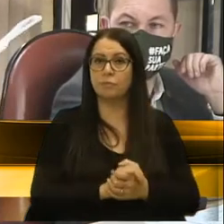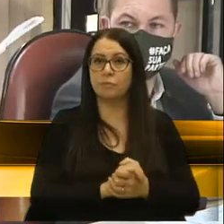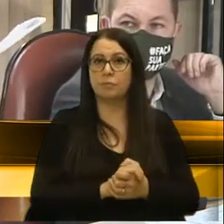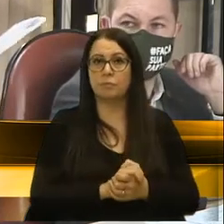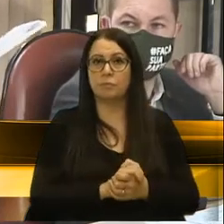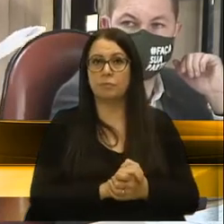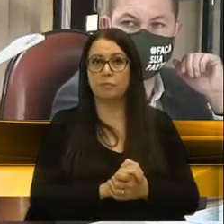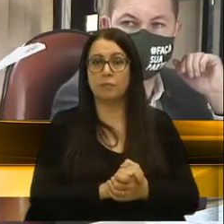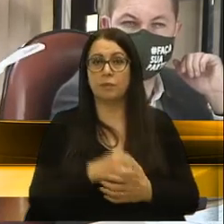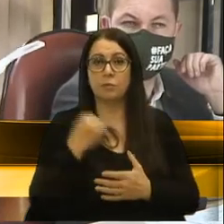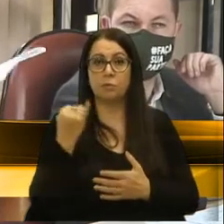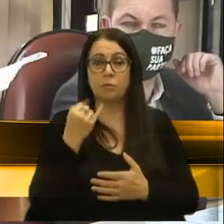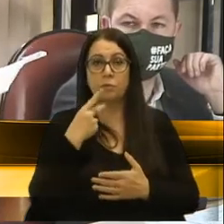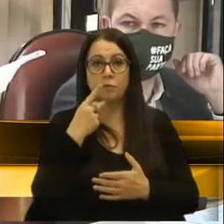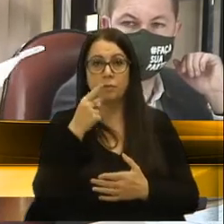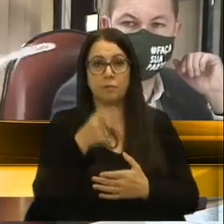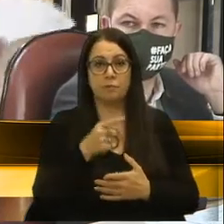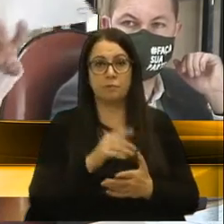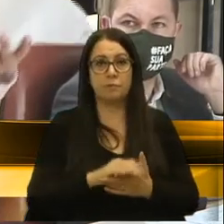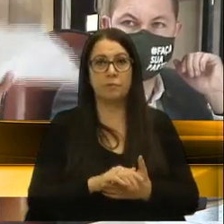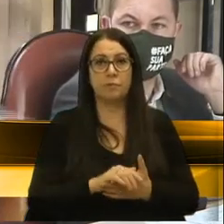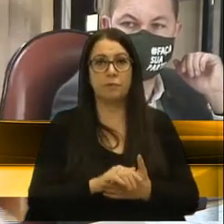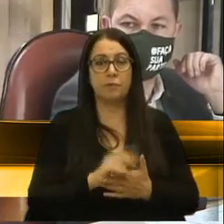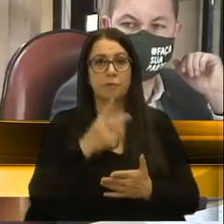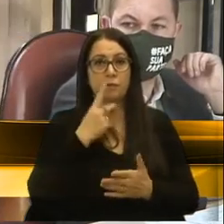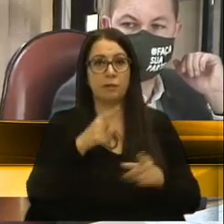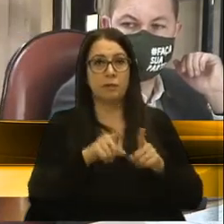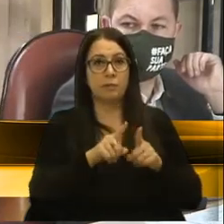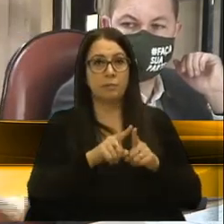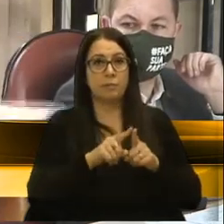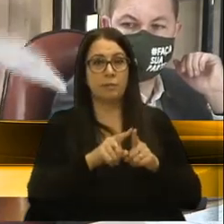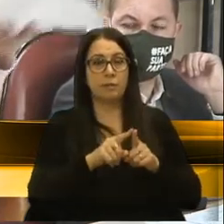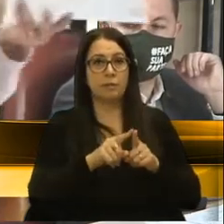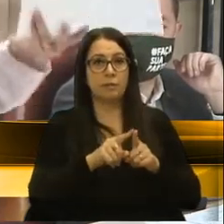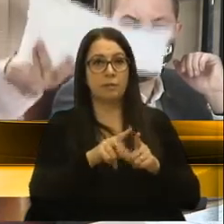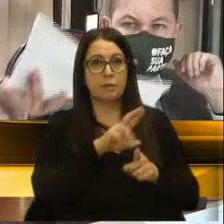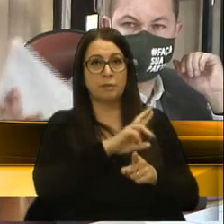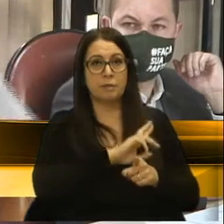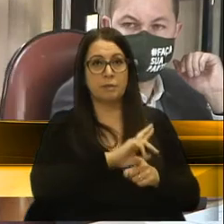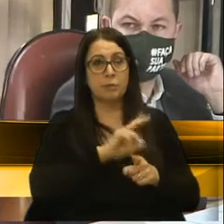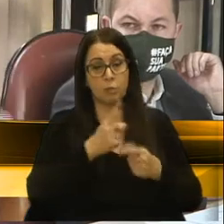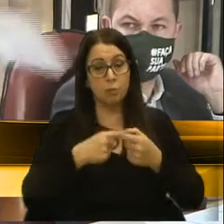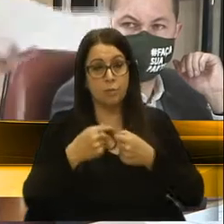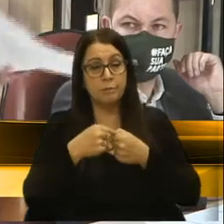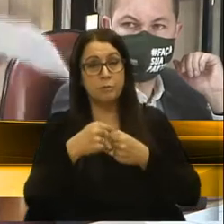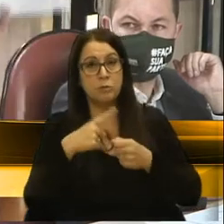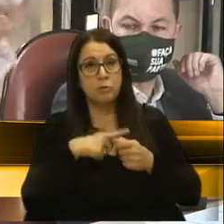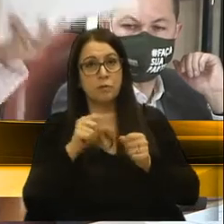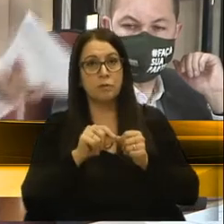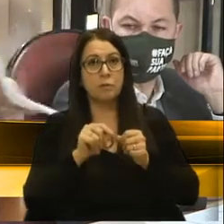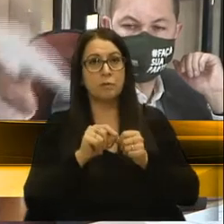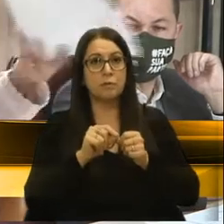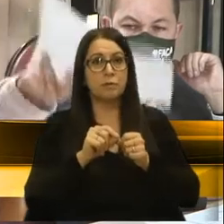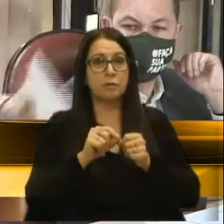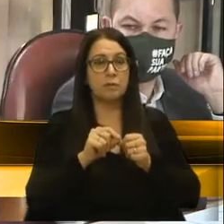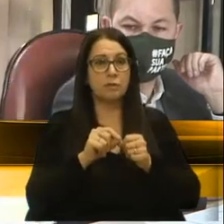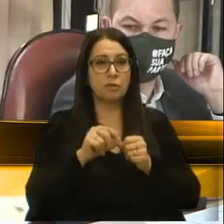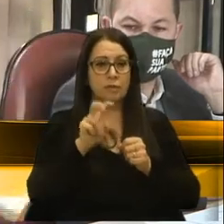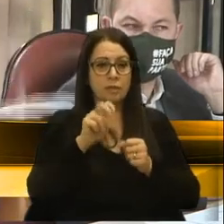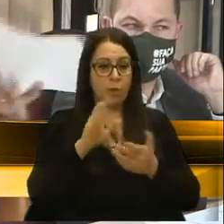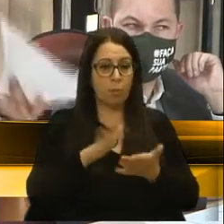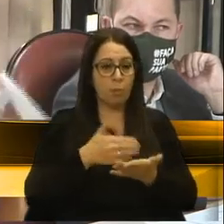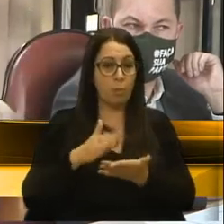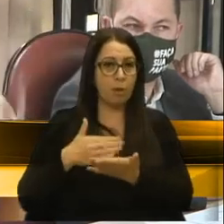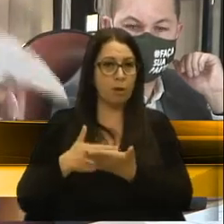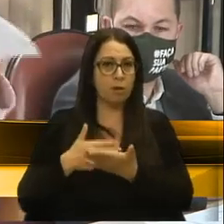É importante colocar que o... O senhor falava aqui que o município teria feito um arrasoado de cinco páginas,